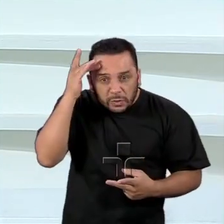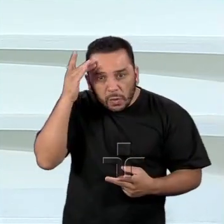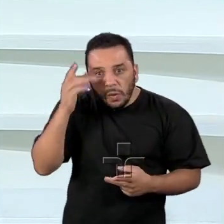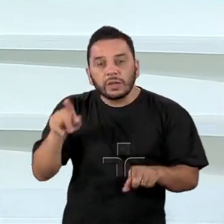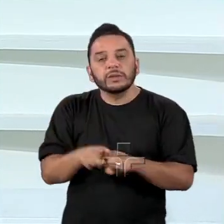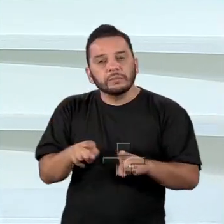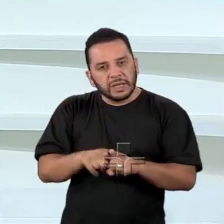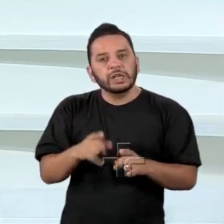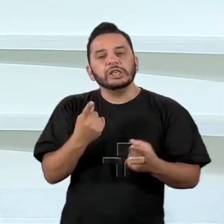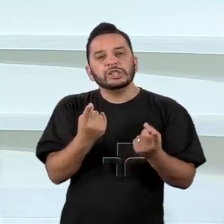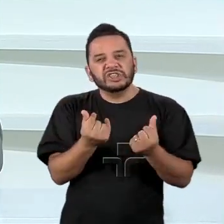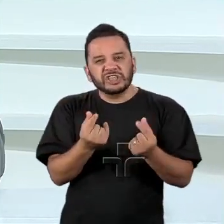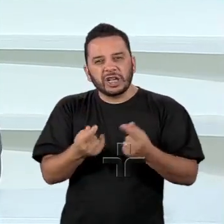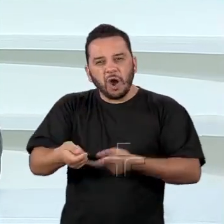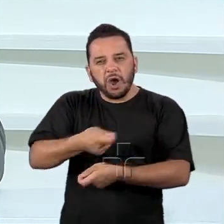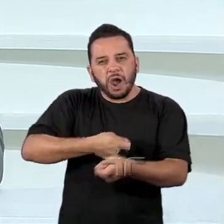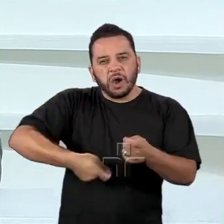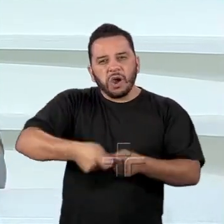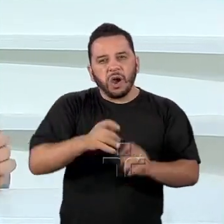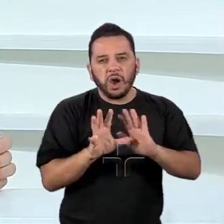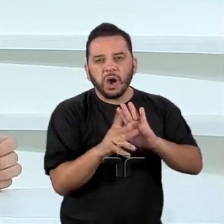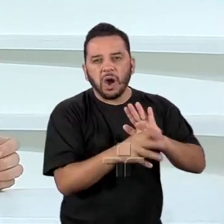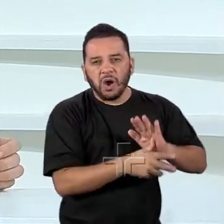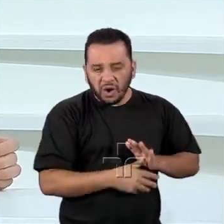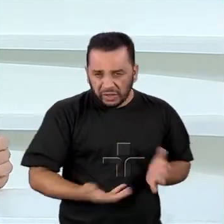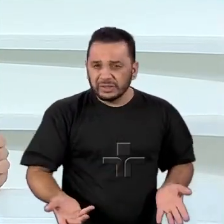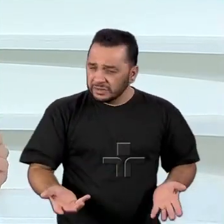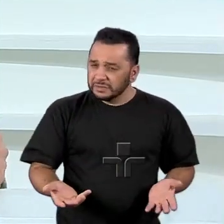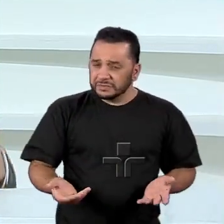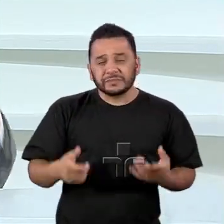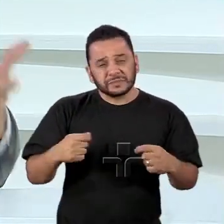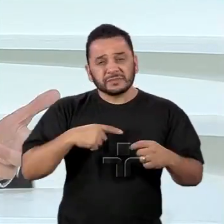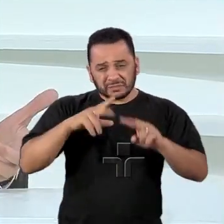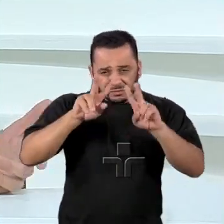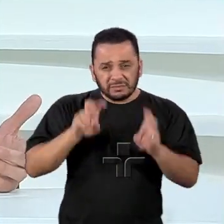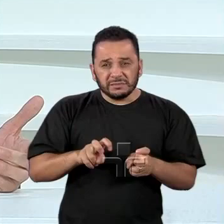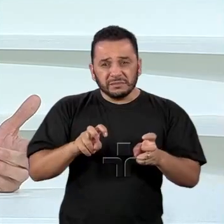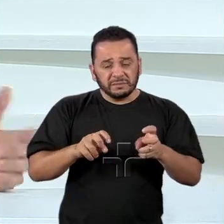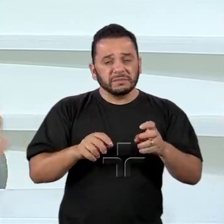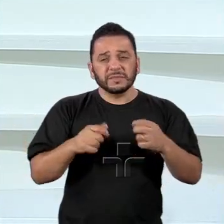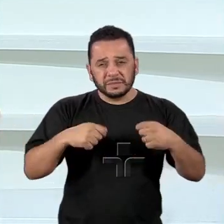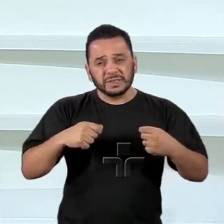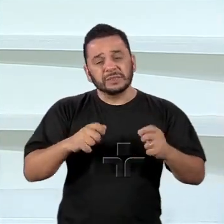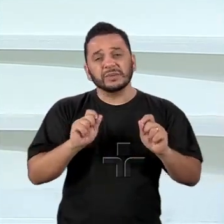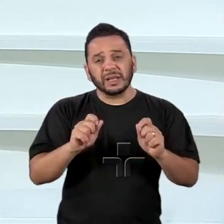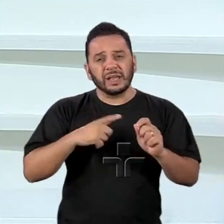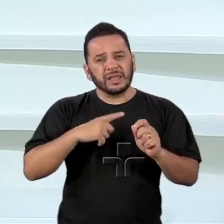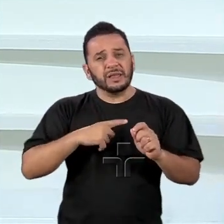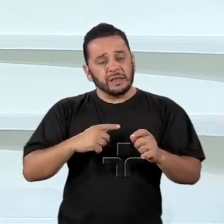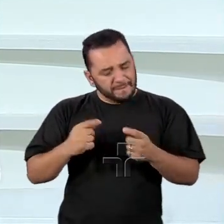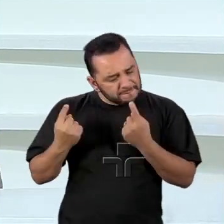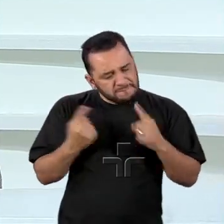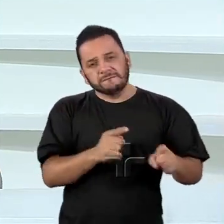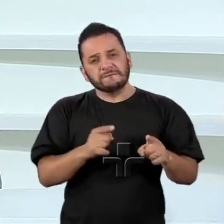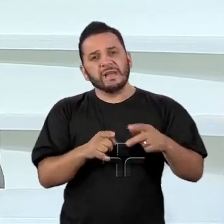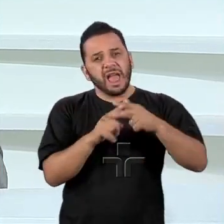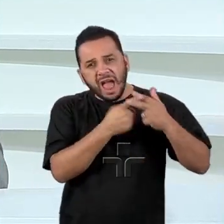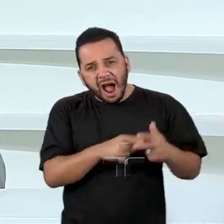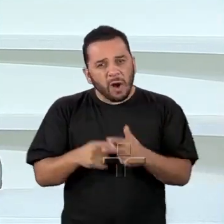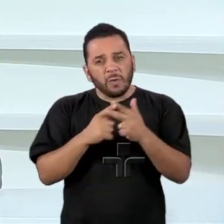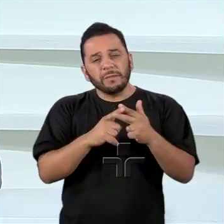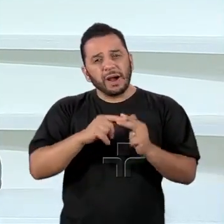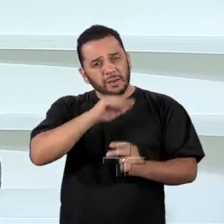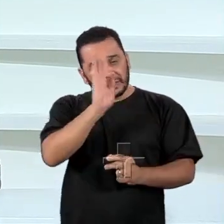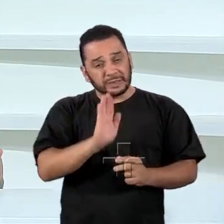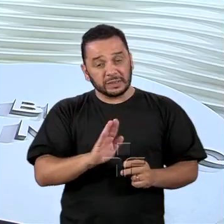de interesse para o Brasil e de necessária consertação regional para ser enfrentado. Esse é um tema que poderia fazer parte de uma